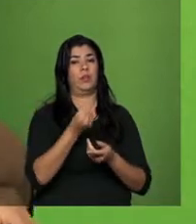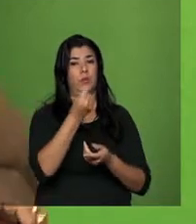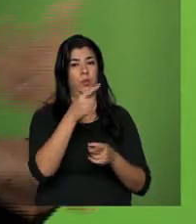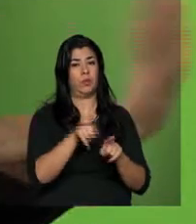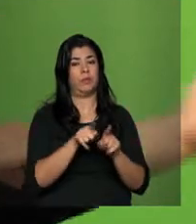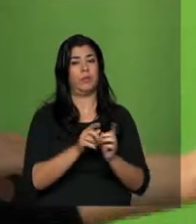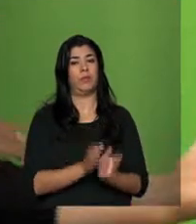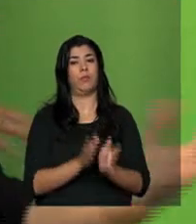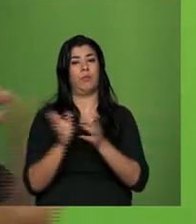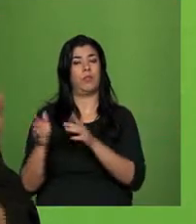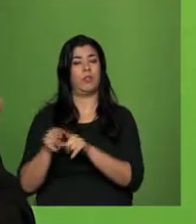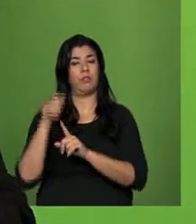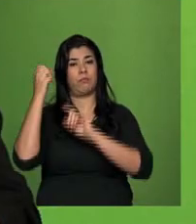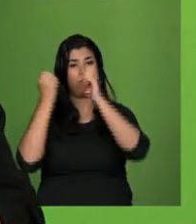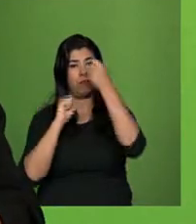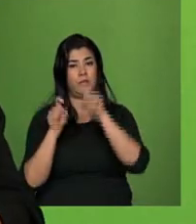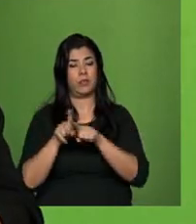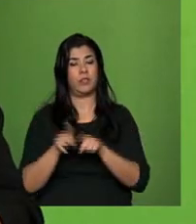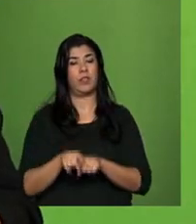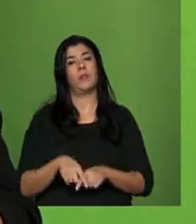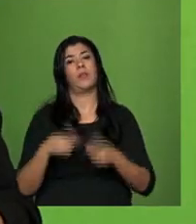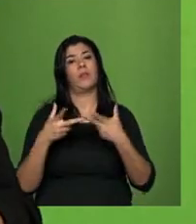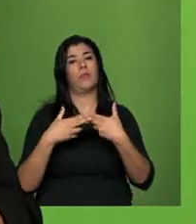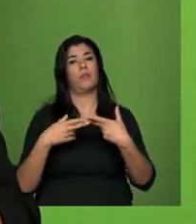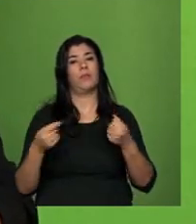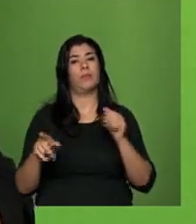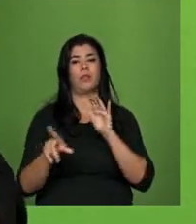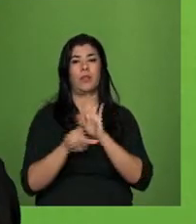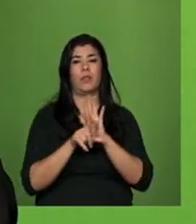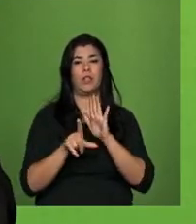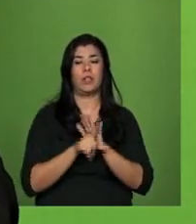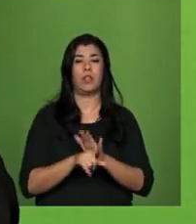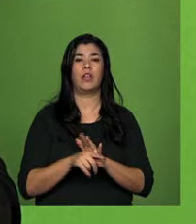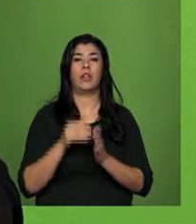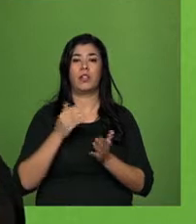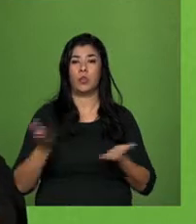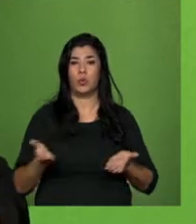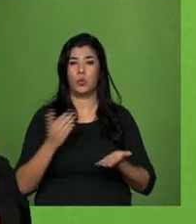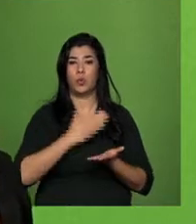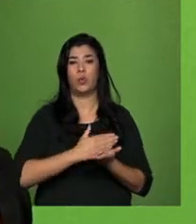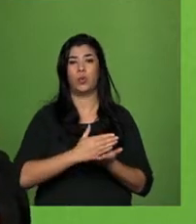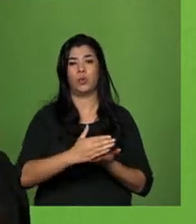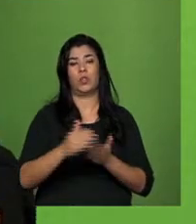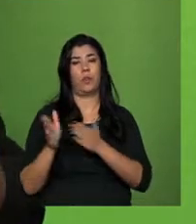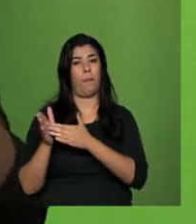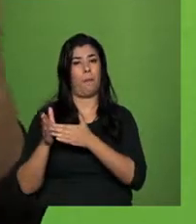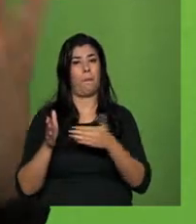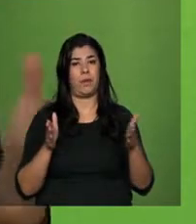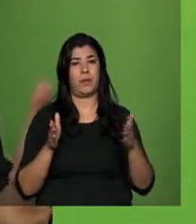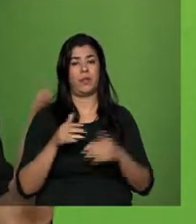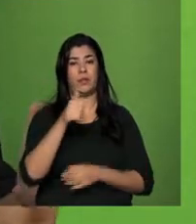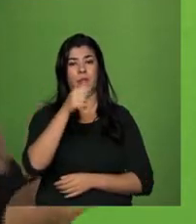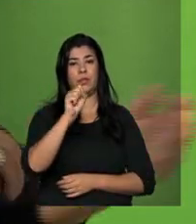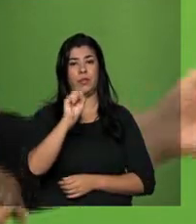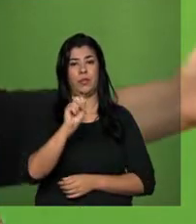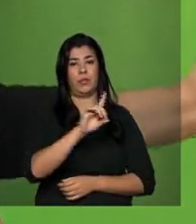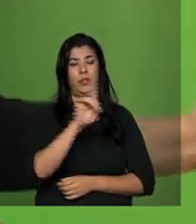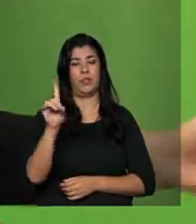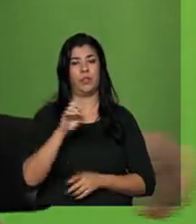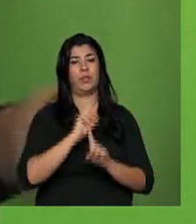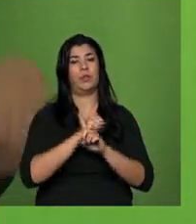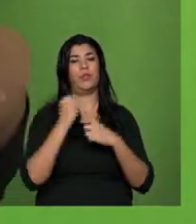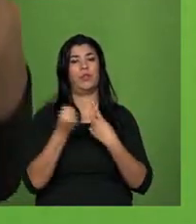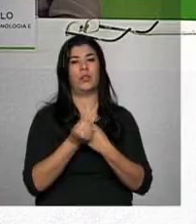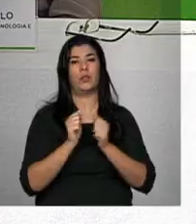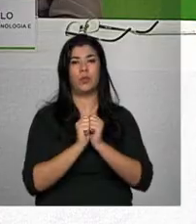infralegais, como a Presidente da República determinou, 180 dias para que o governo federal, junto com a sociedade, junto com os